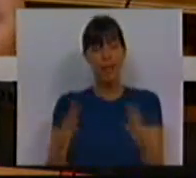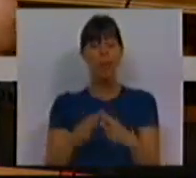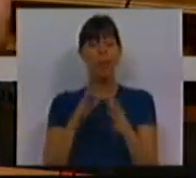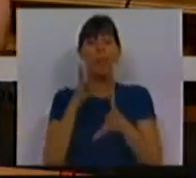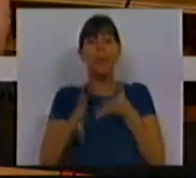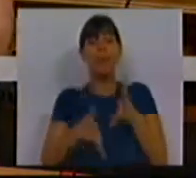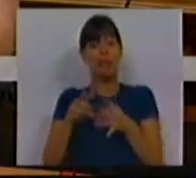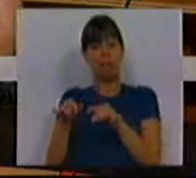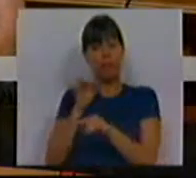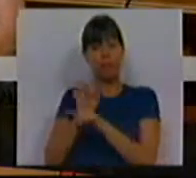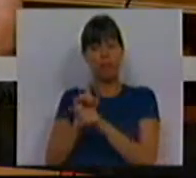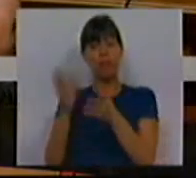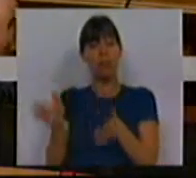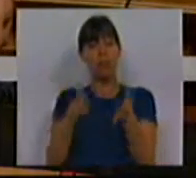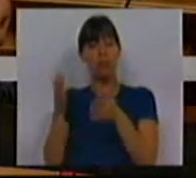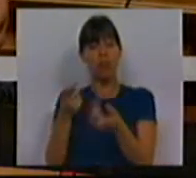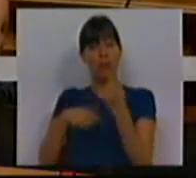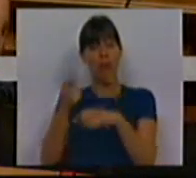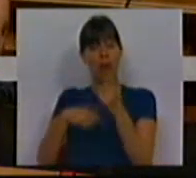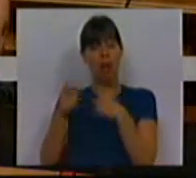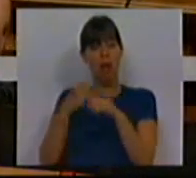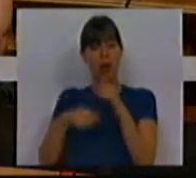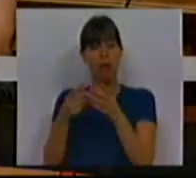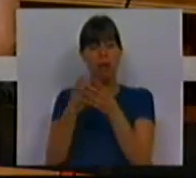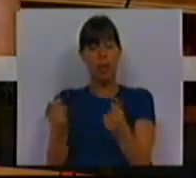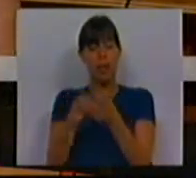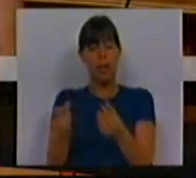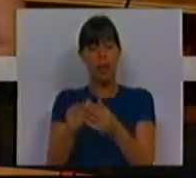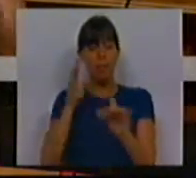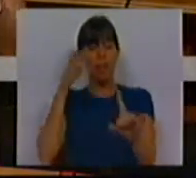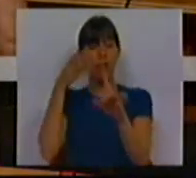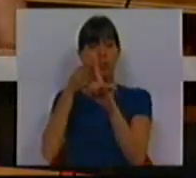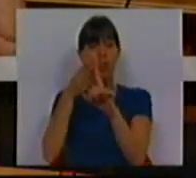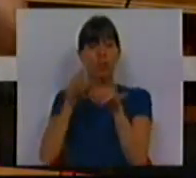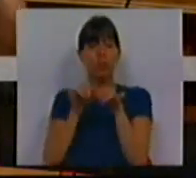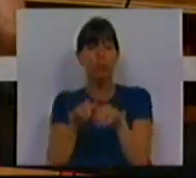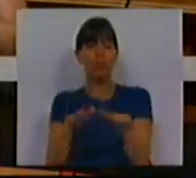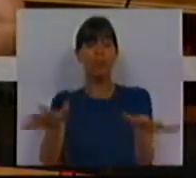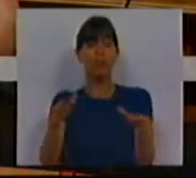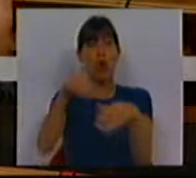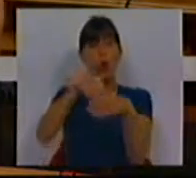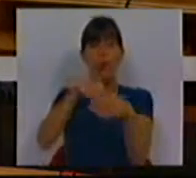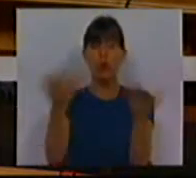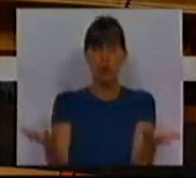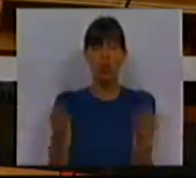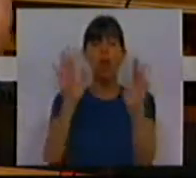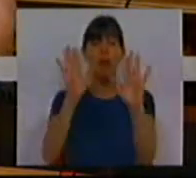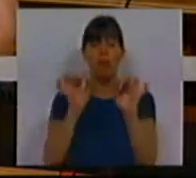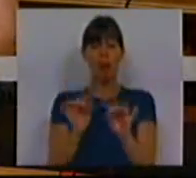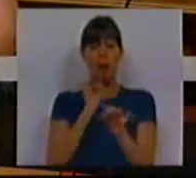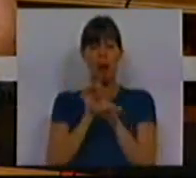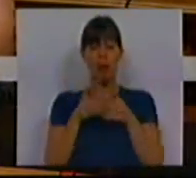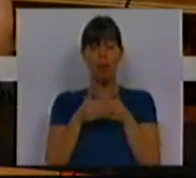Indústria que produz e vende equipamentos que se destinam a difundir conteúdos. E nesse